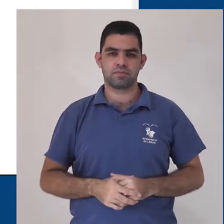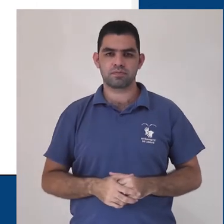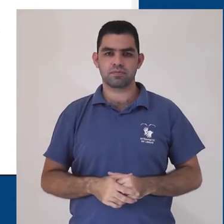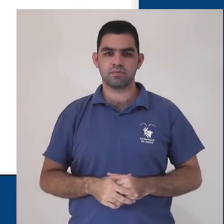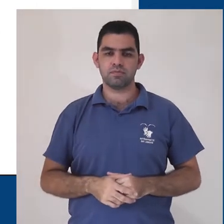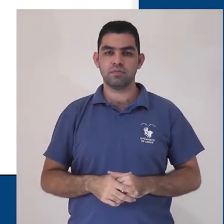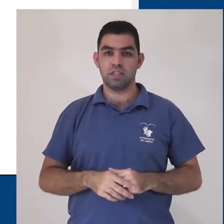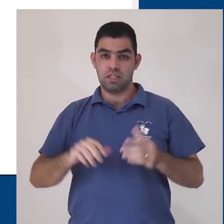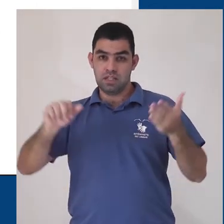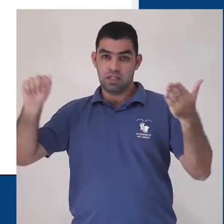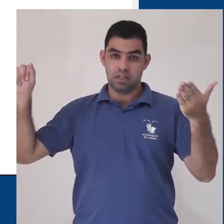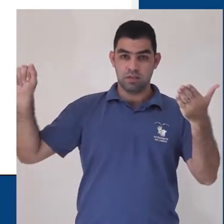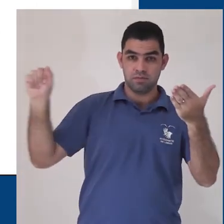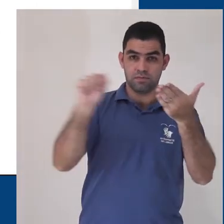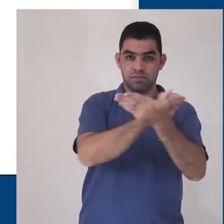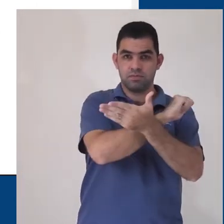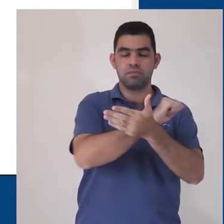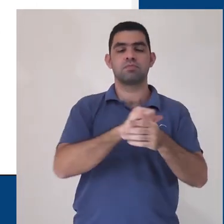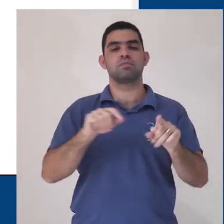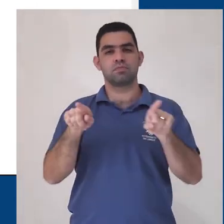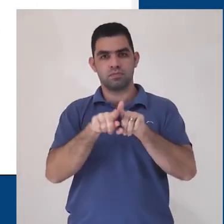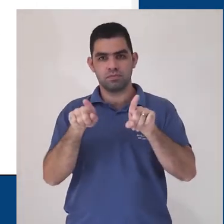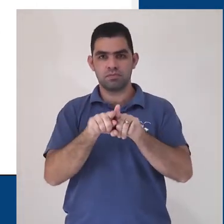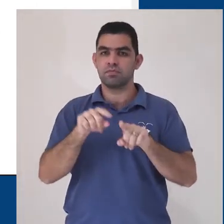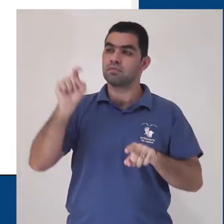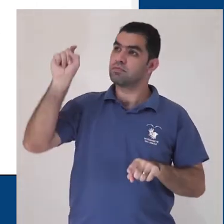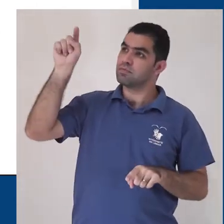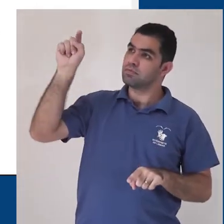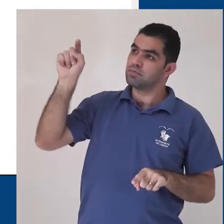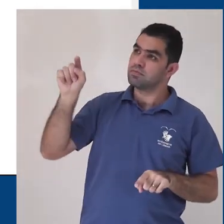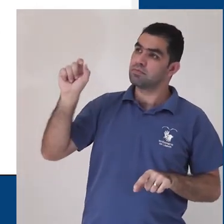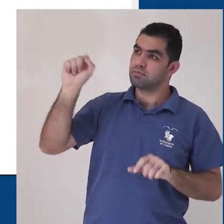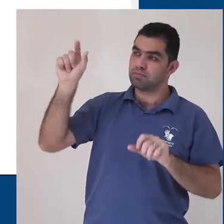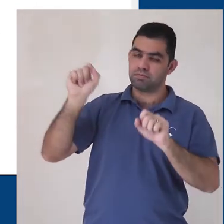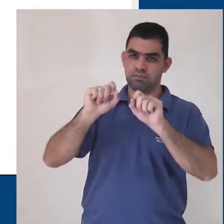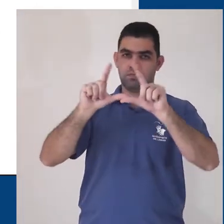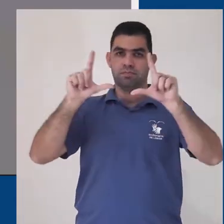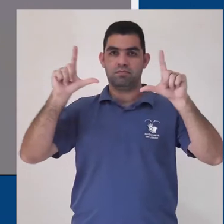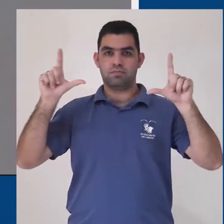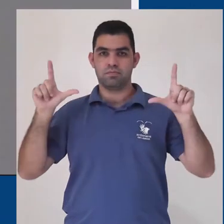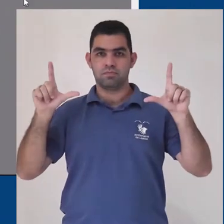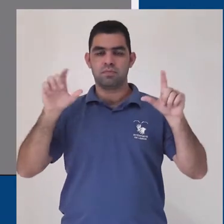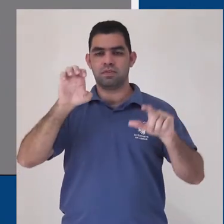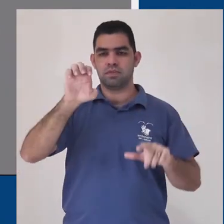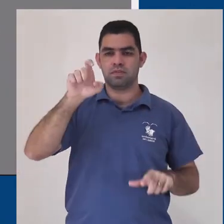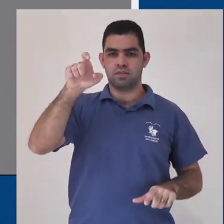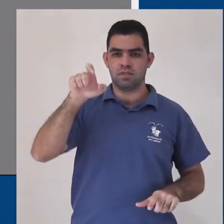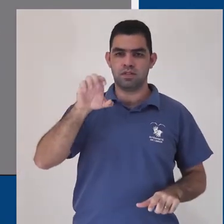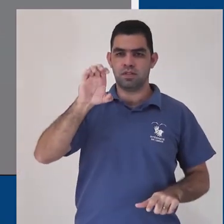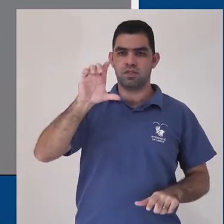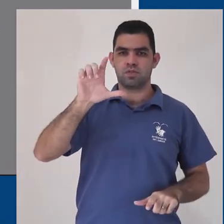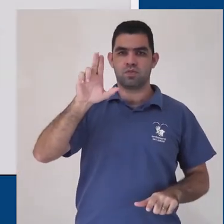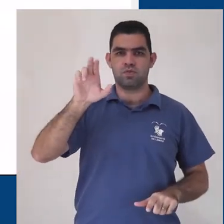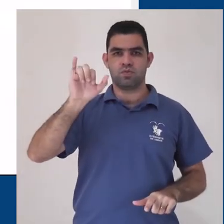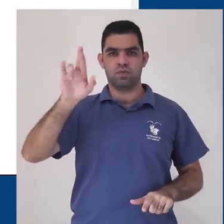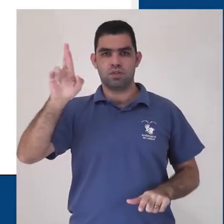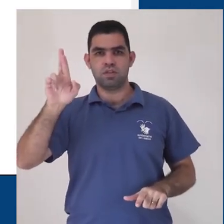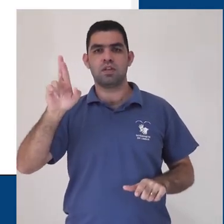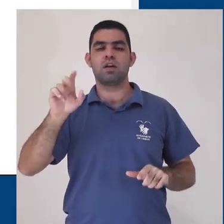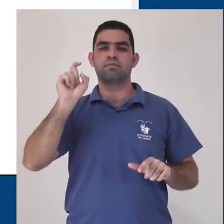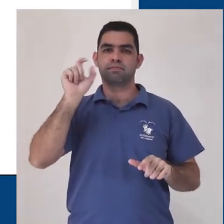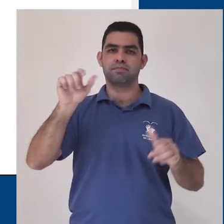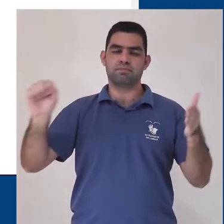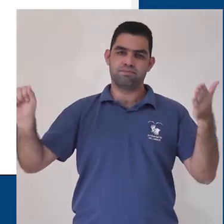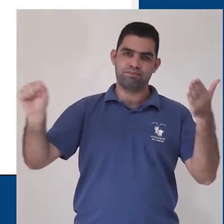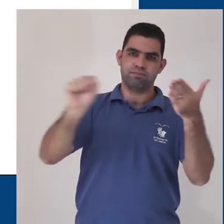O nome foi alterado. Para excluir uma seção inteira, clique também no menu de três pontinhos e escolha a opção Excluir